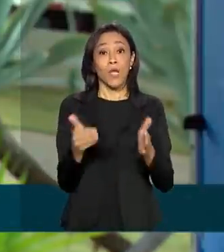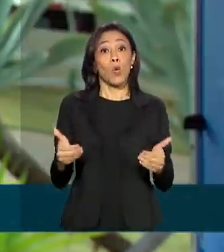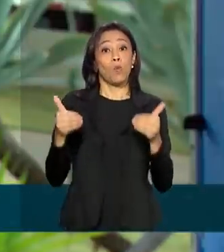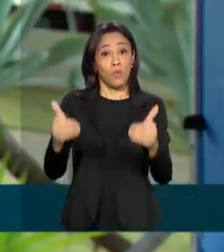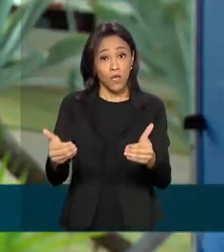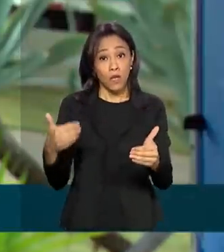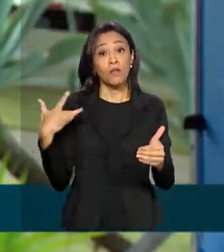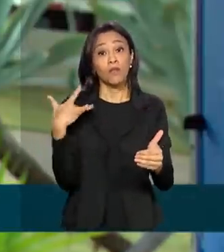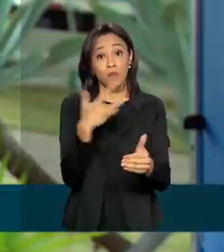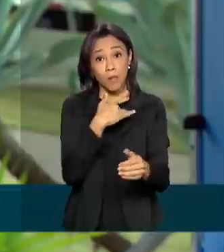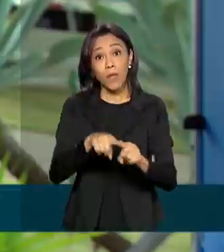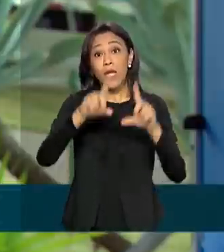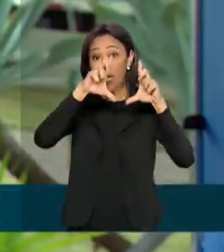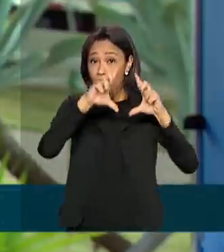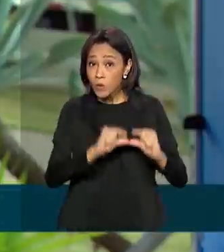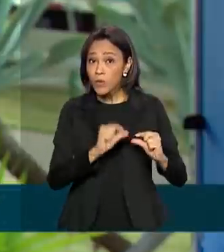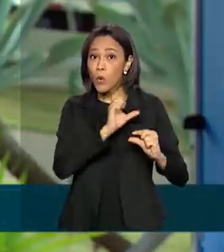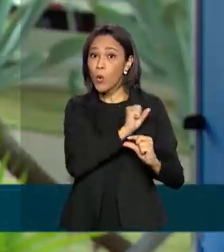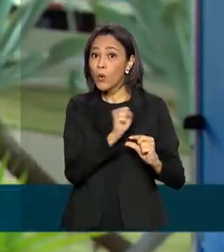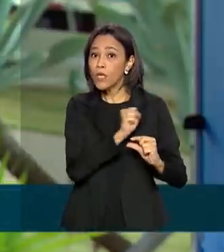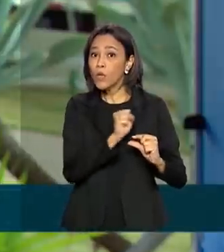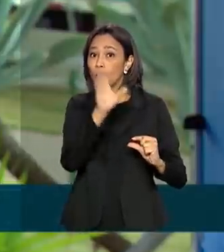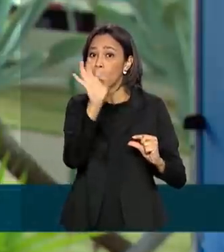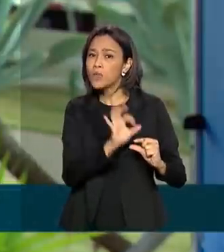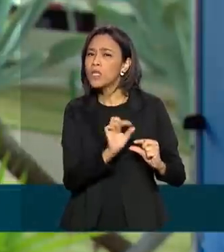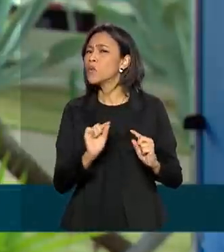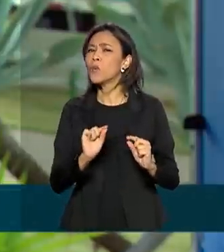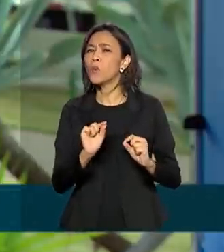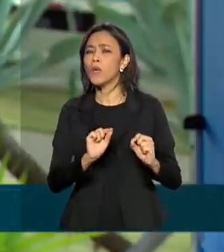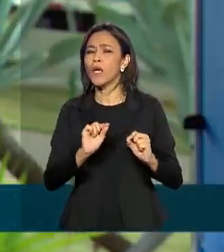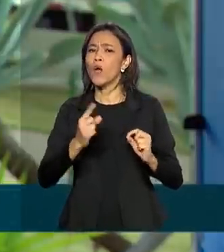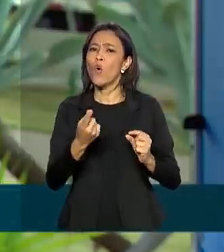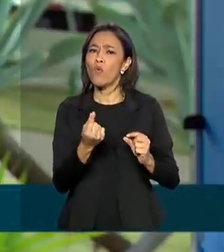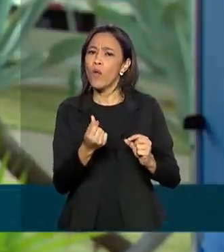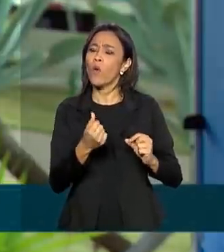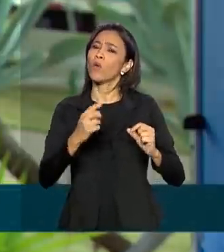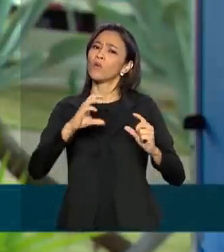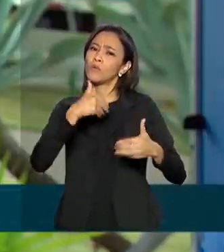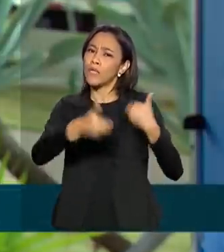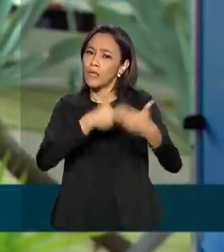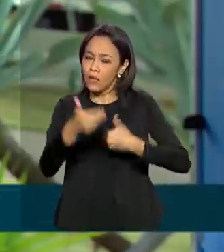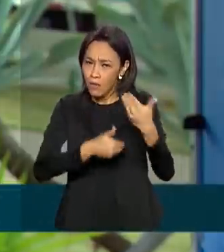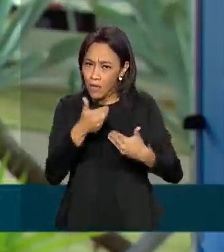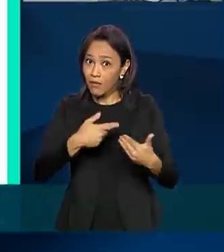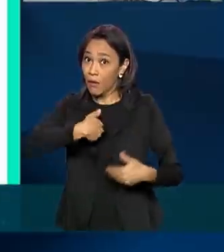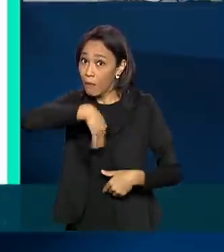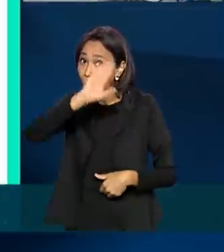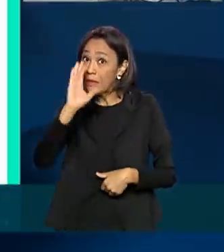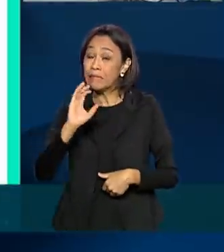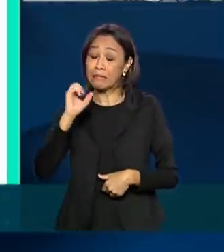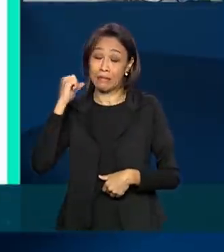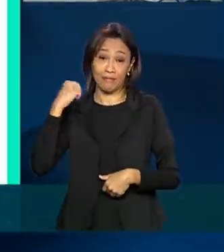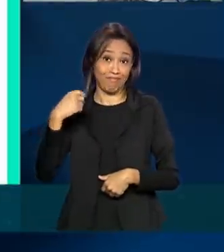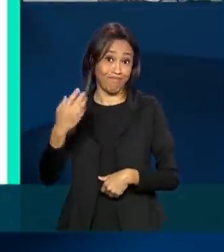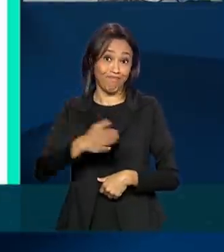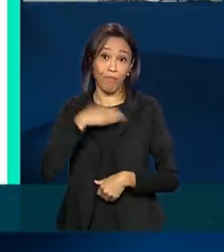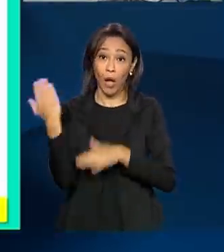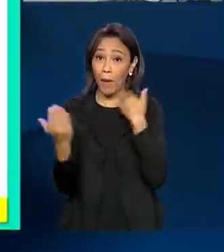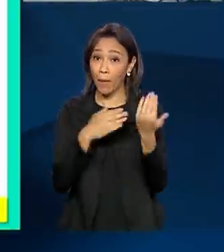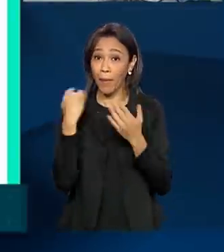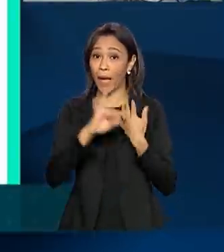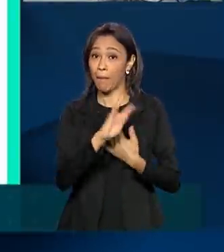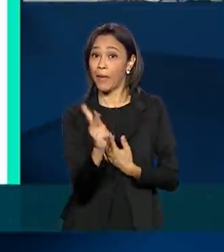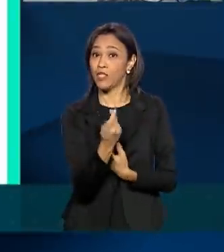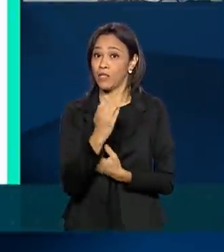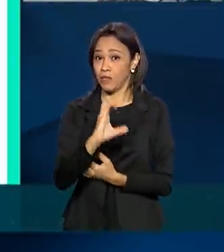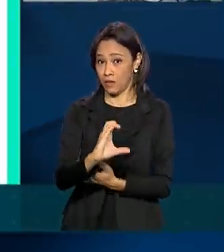reduzir em 88% o custo médio do tratamento da hepatite C, a que mais mata. Essa queda, ela representa